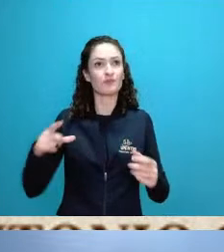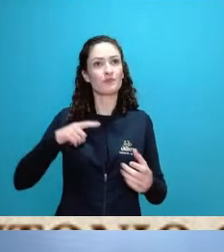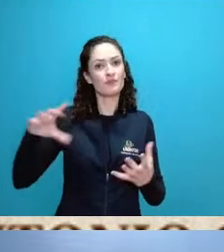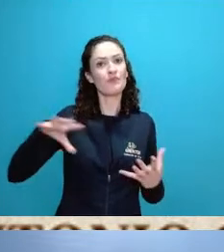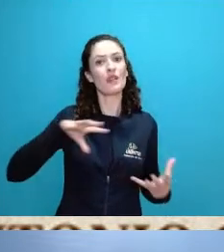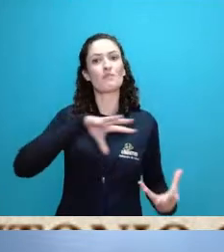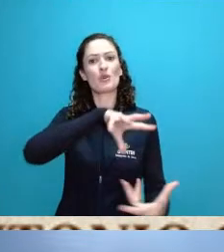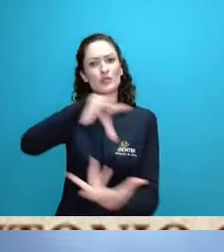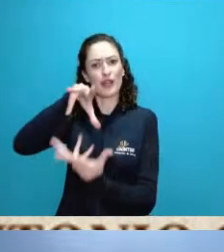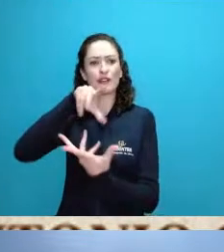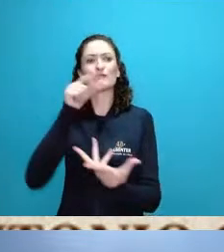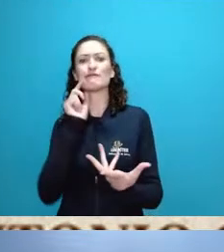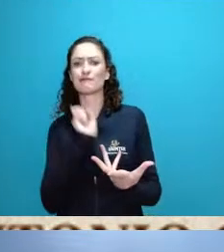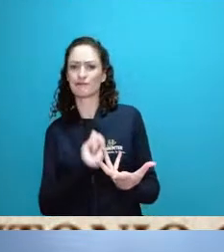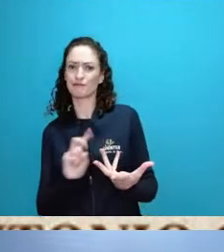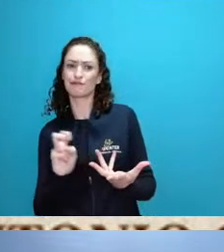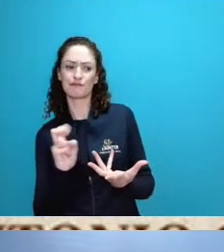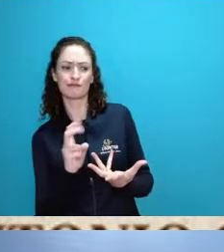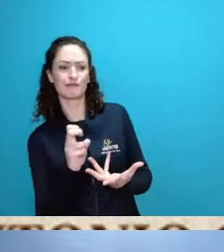escala local também